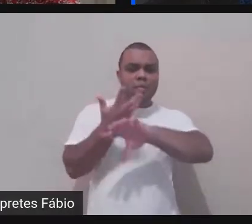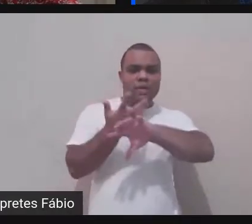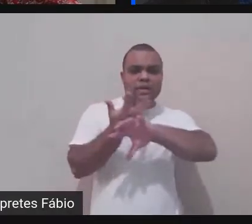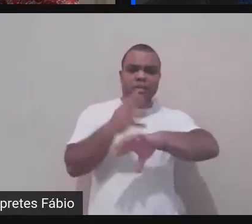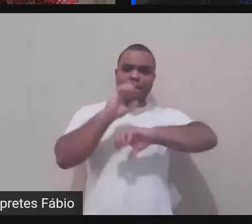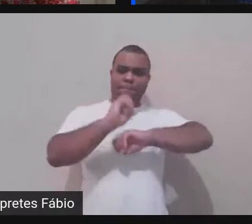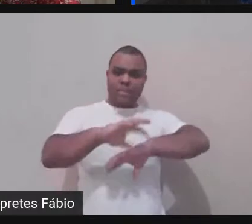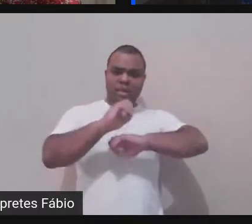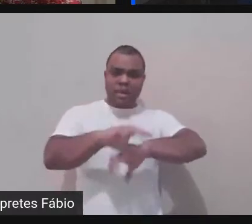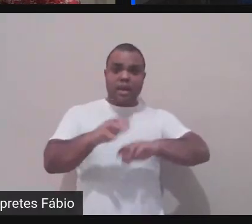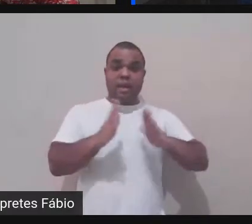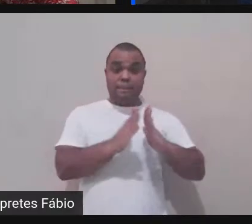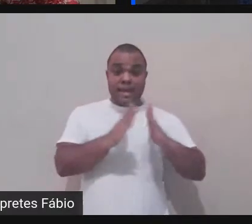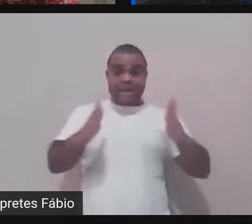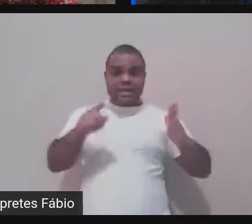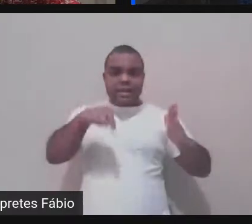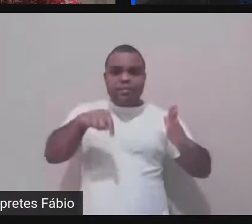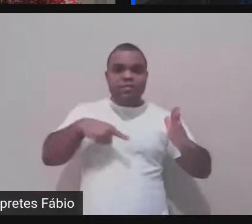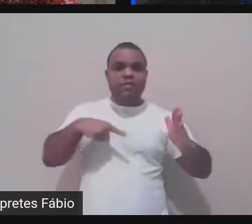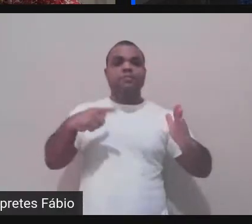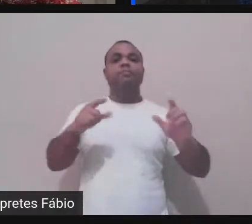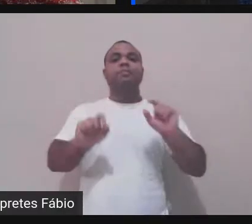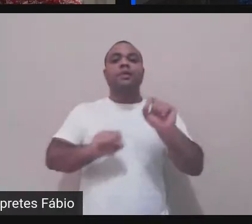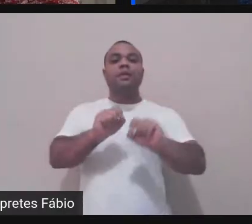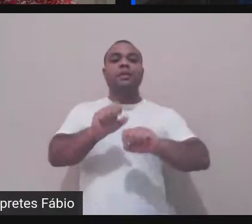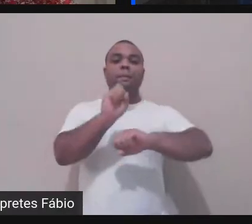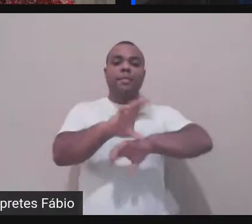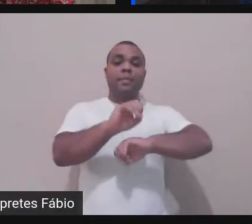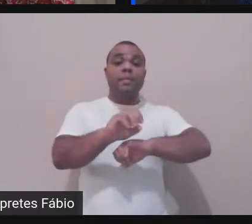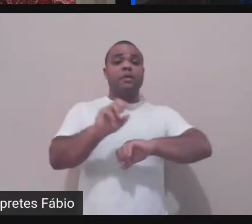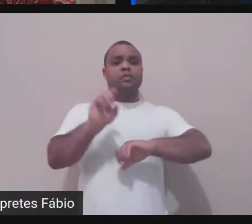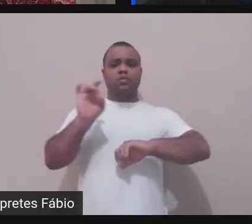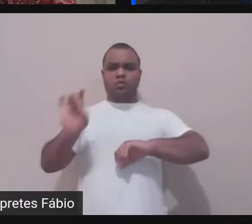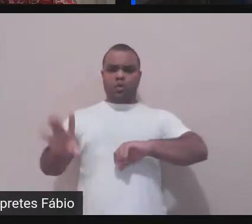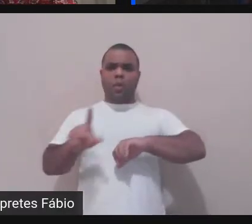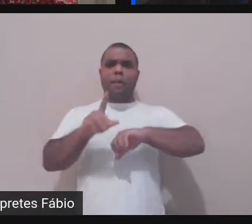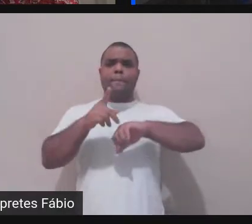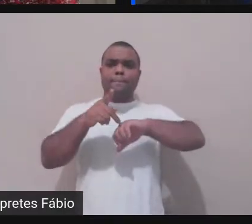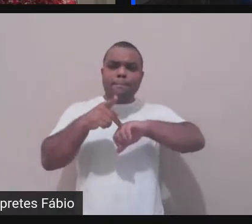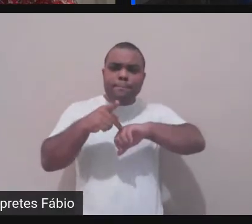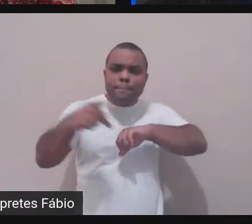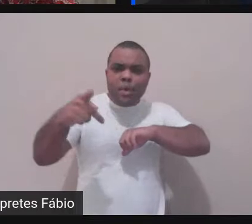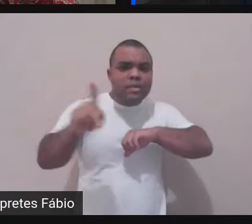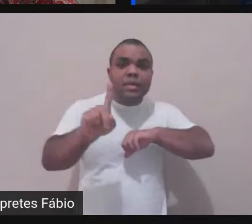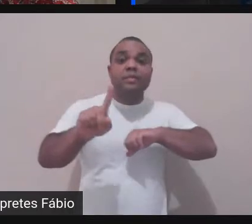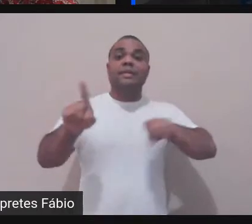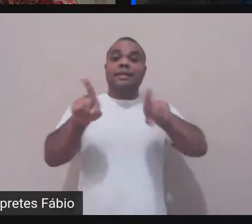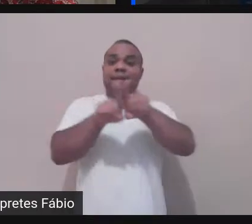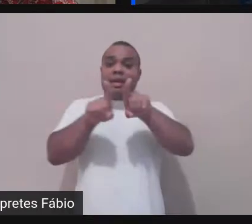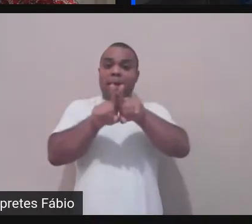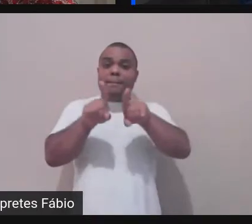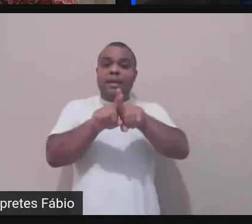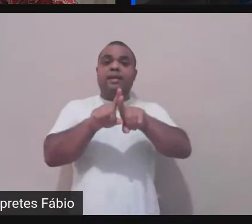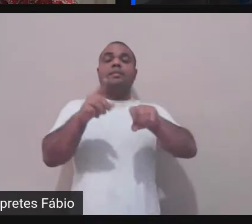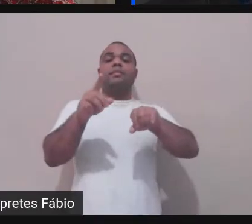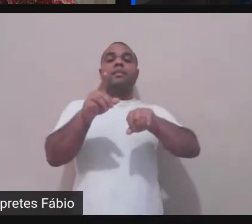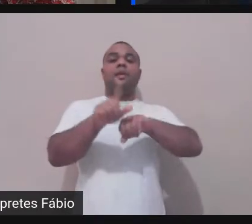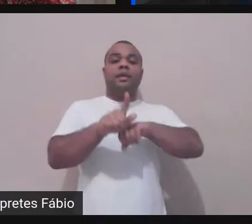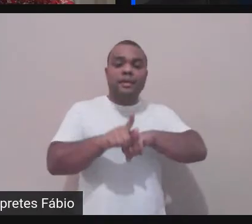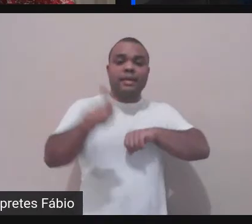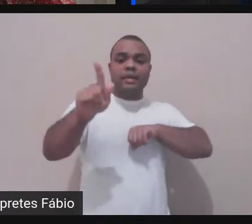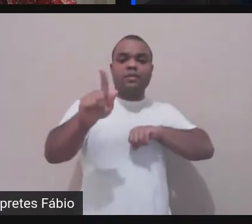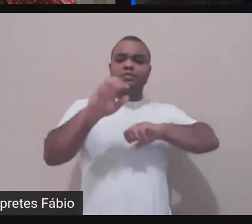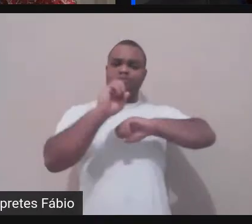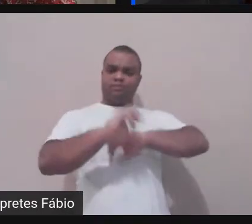não só para os alunos da pós-graduação, do pós-líntico, mas também da graduação. E a Clara participou desses dois,